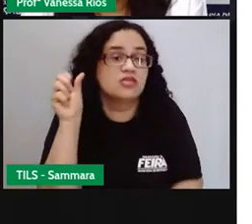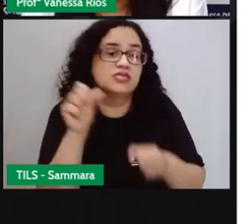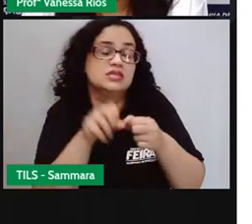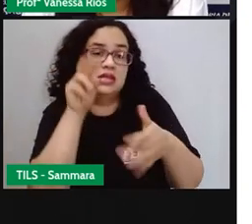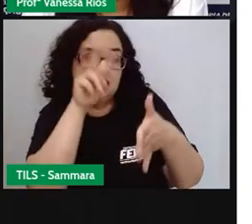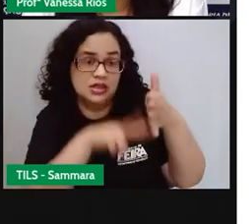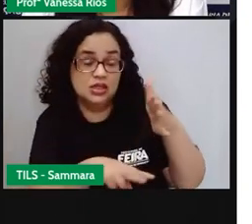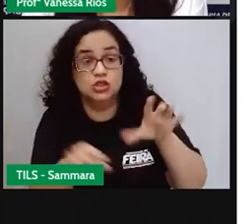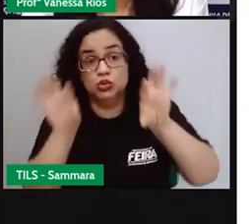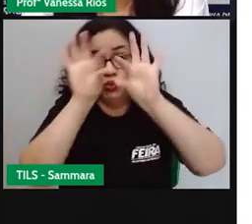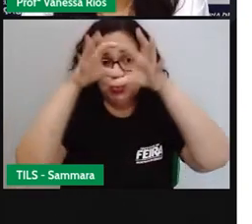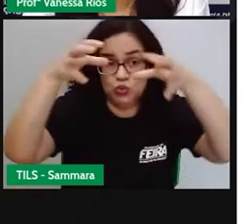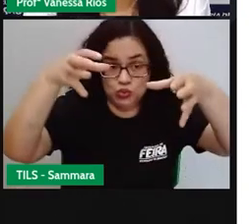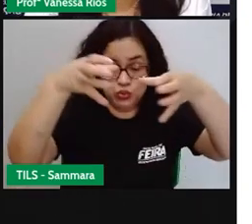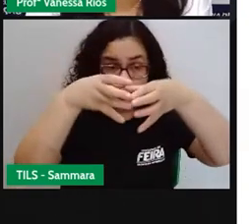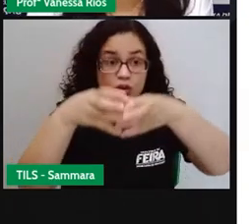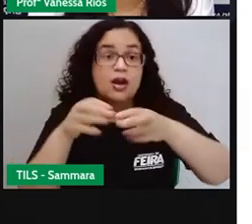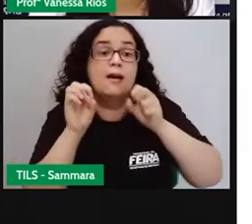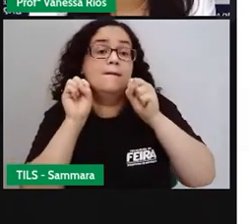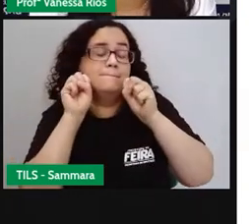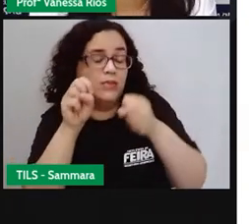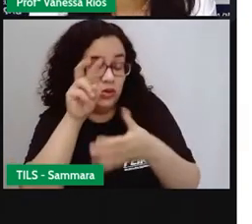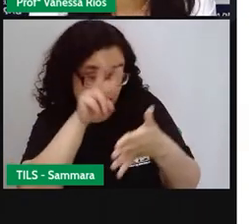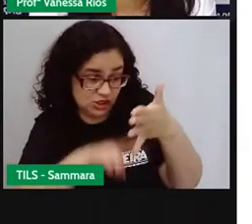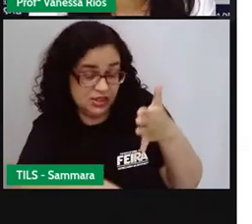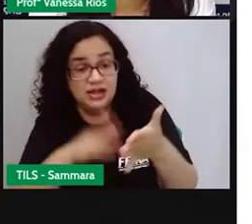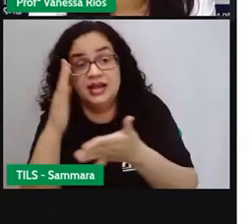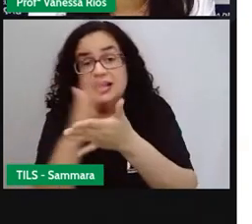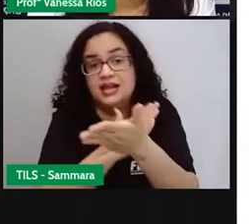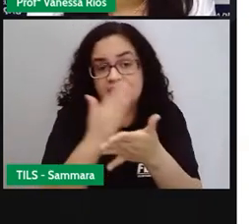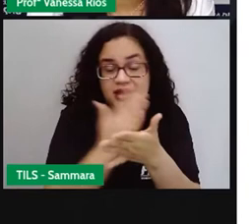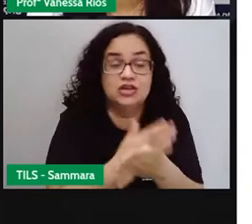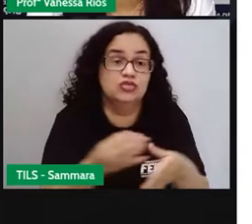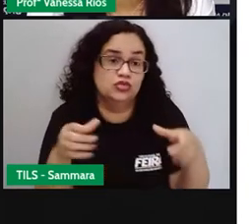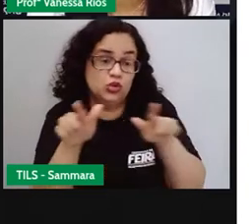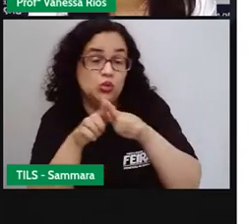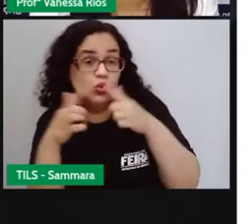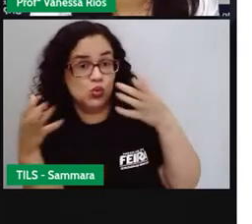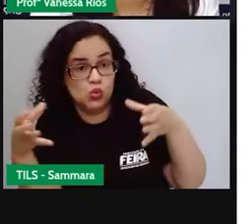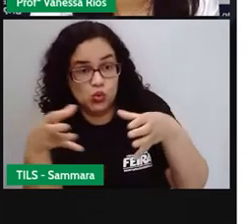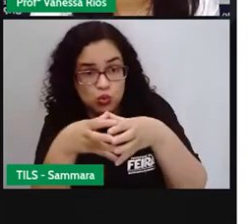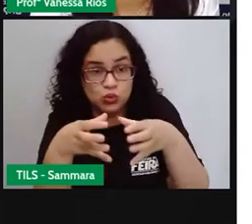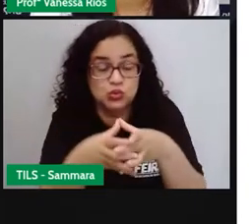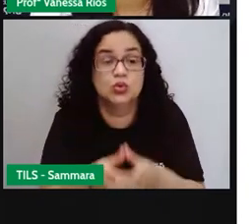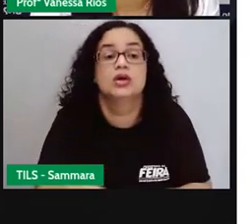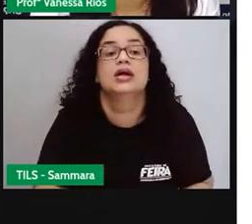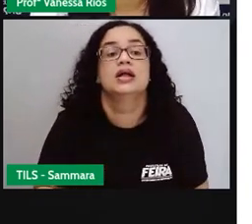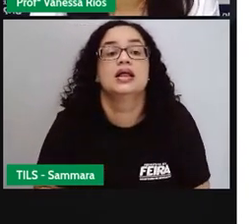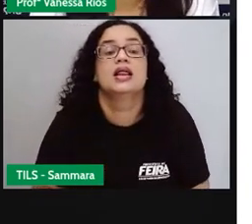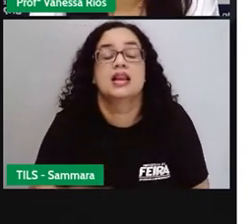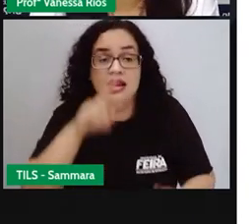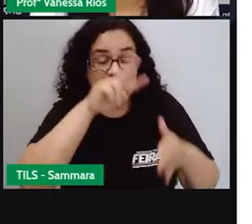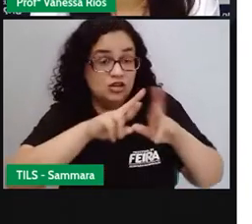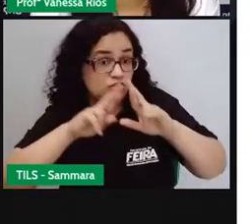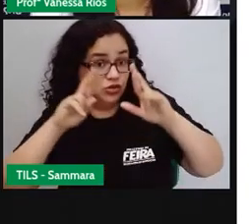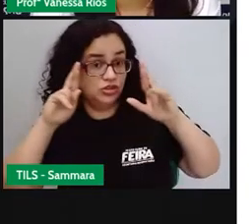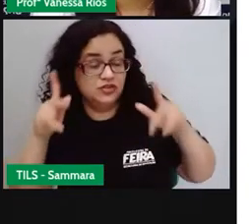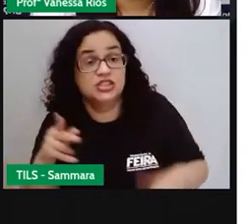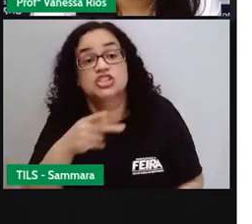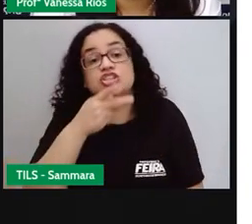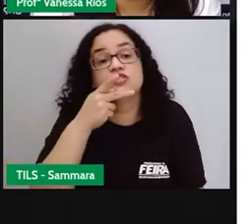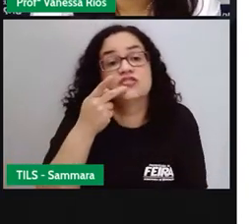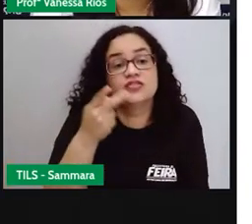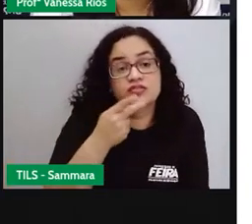a leitura de um trecho. Podem ler livros aí em conjunto, ou podem ler livros diferentes, e aí cada um falar